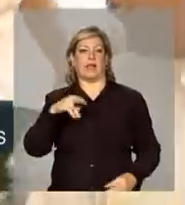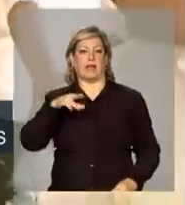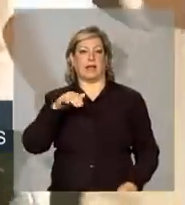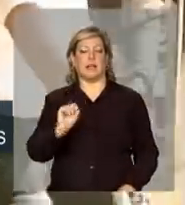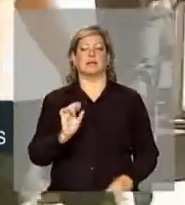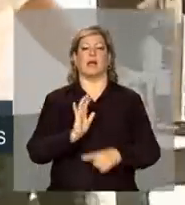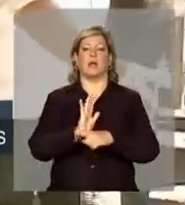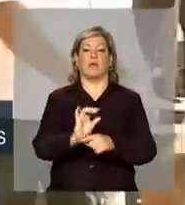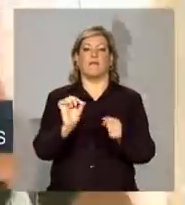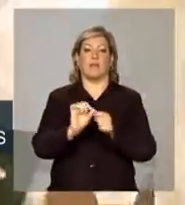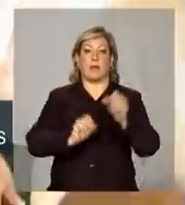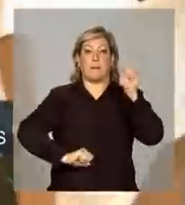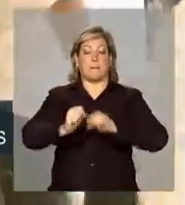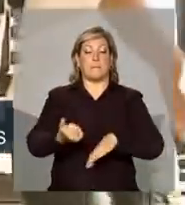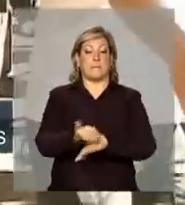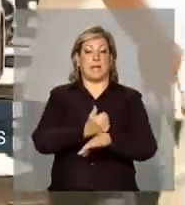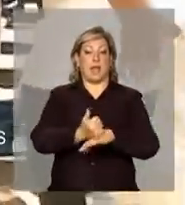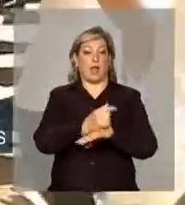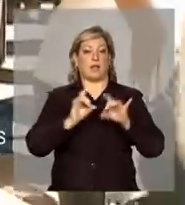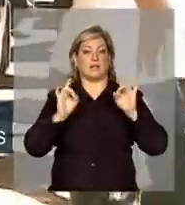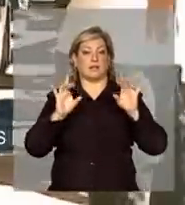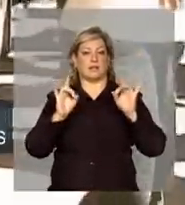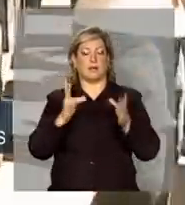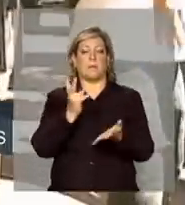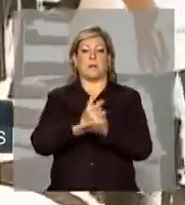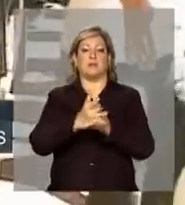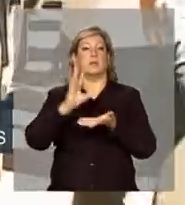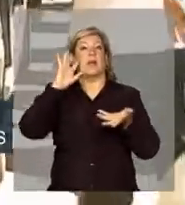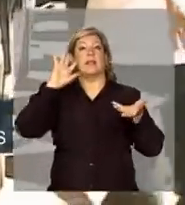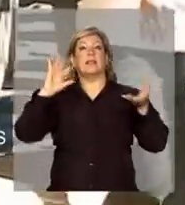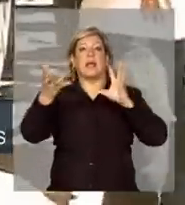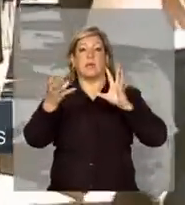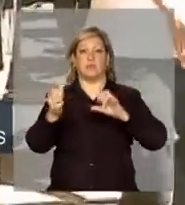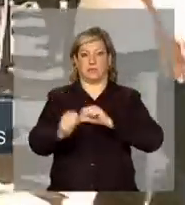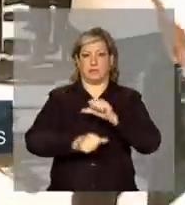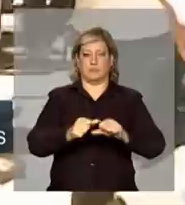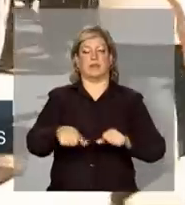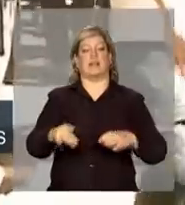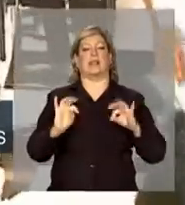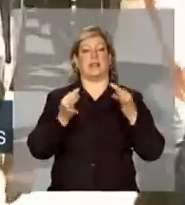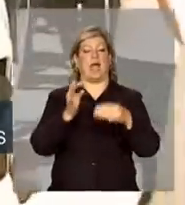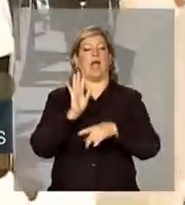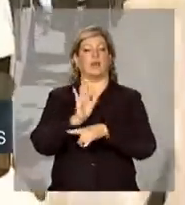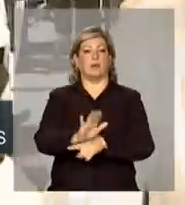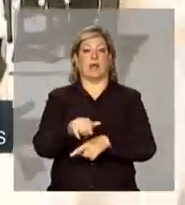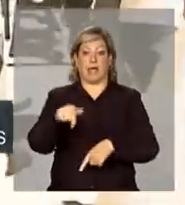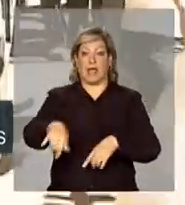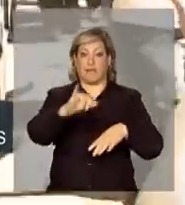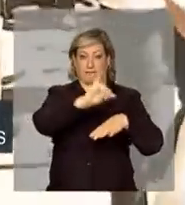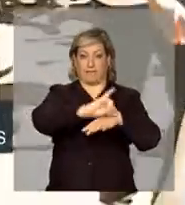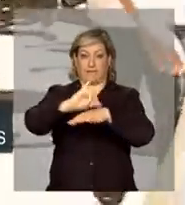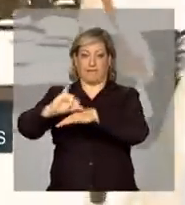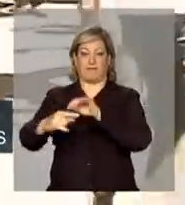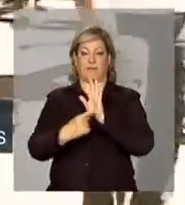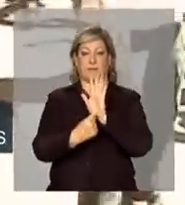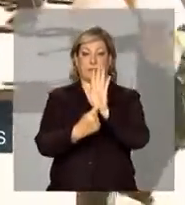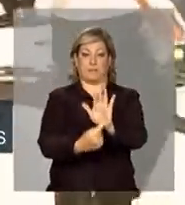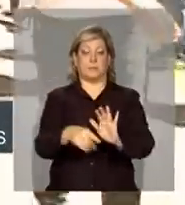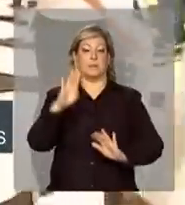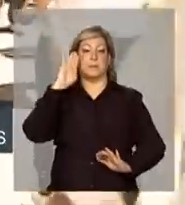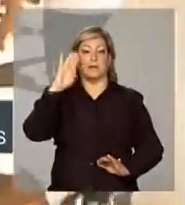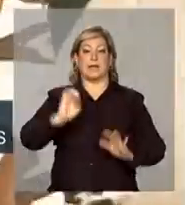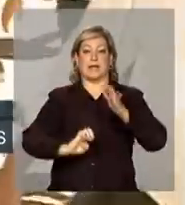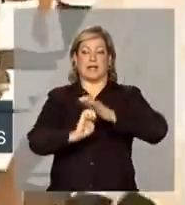produzir melhor, mesmo em condições climáticas adversas. Na feira, as principais